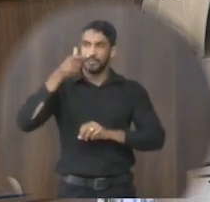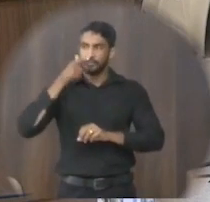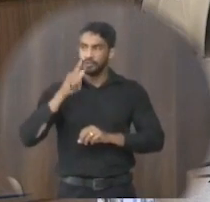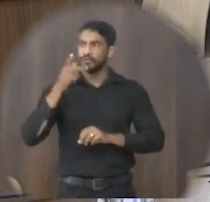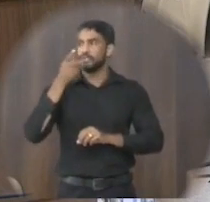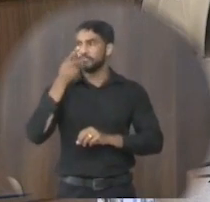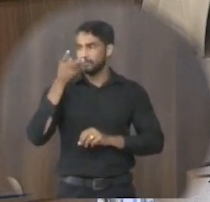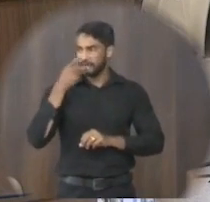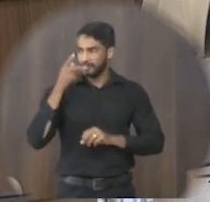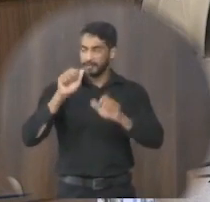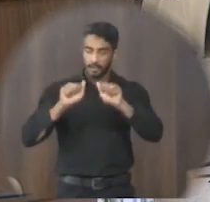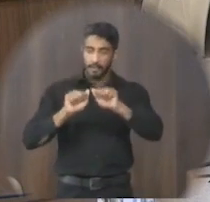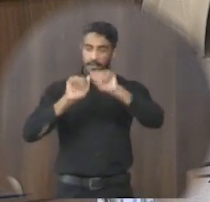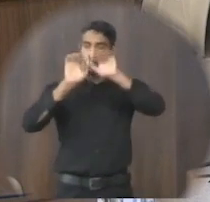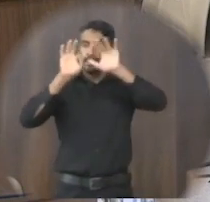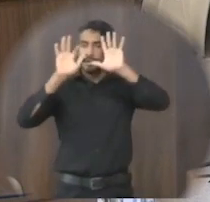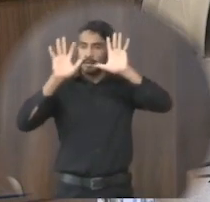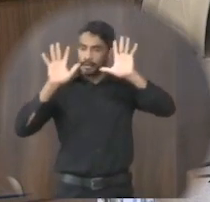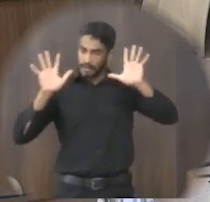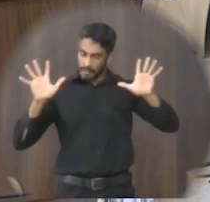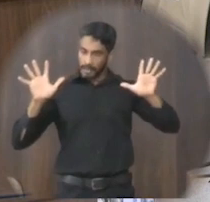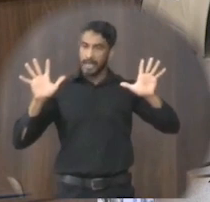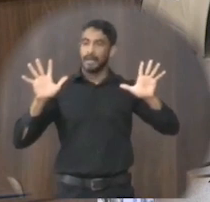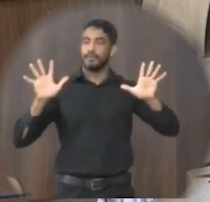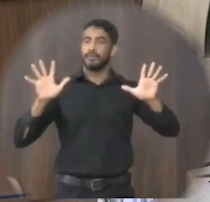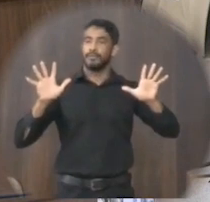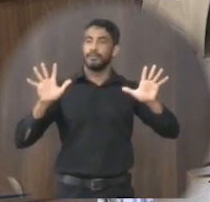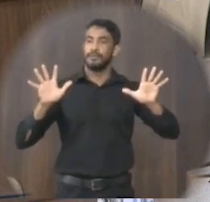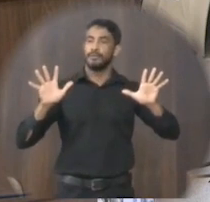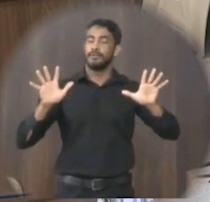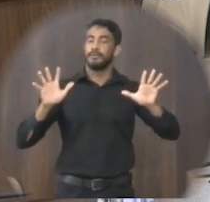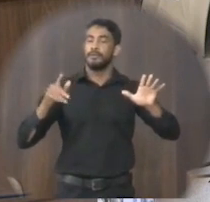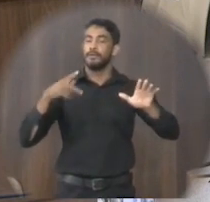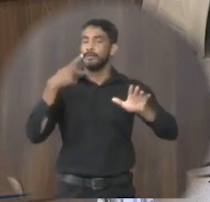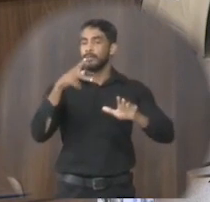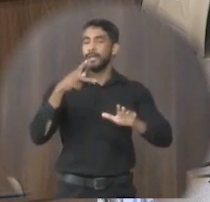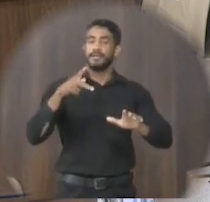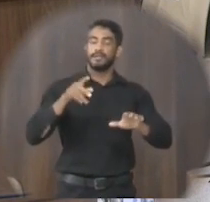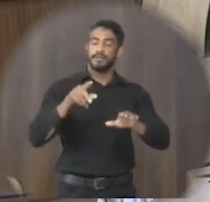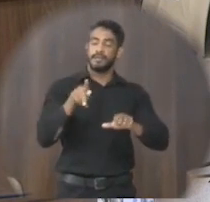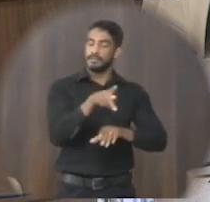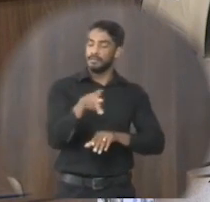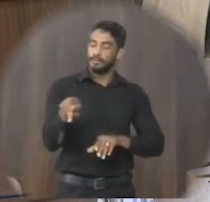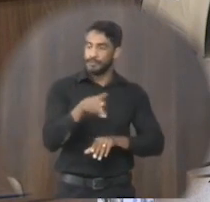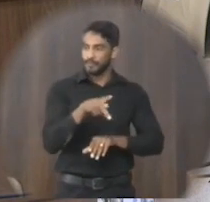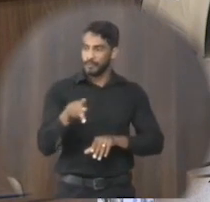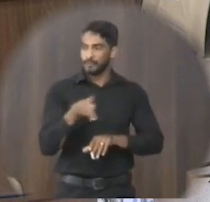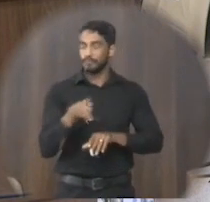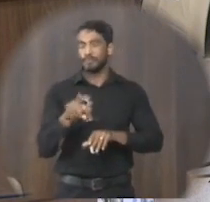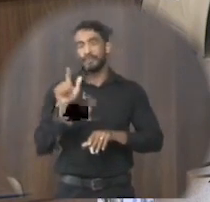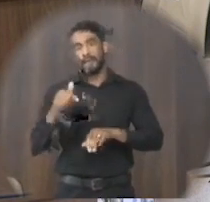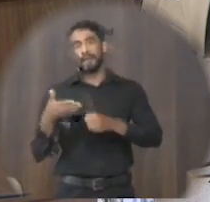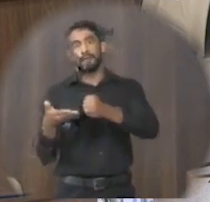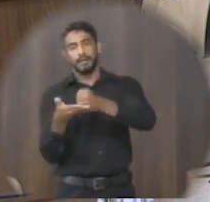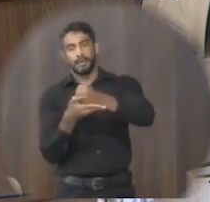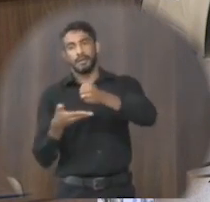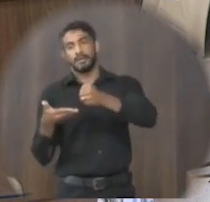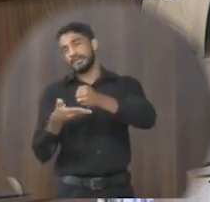para esclarecer o mais o máximo possível aos nossos educadores que é o nosso alicerce